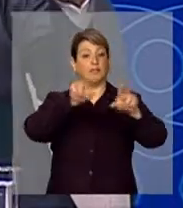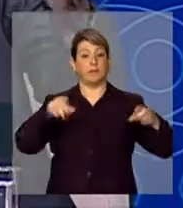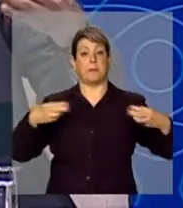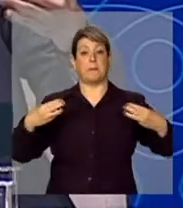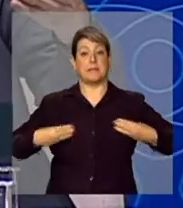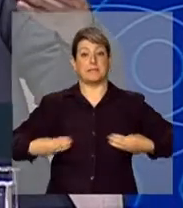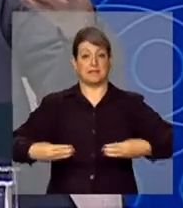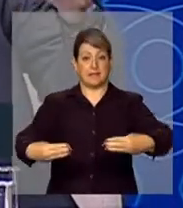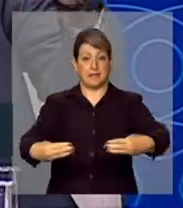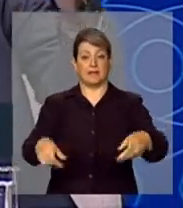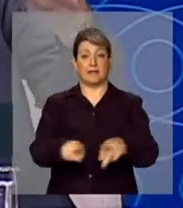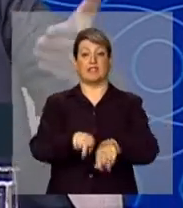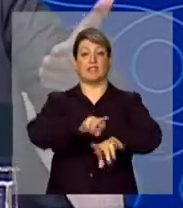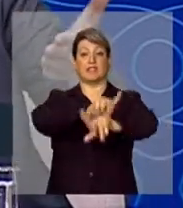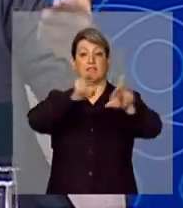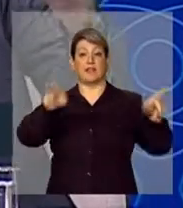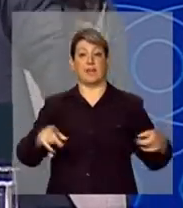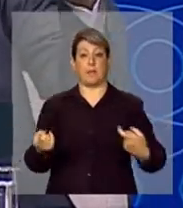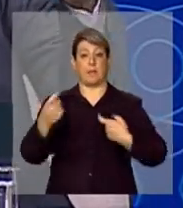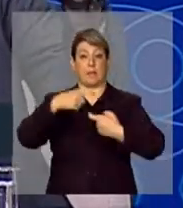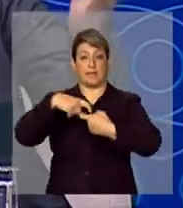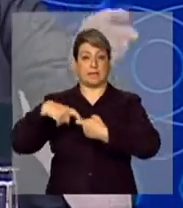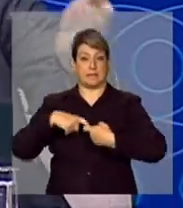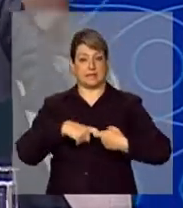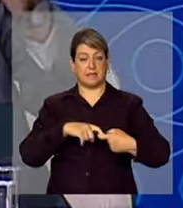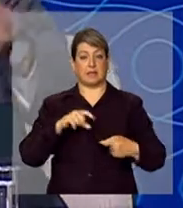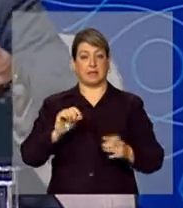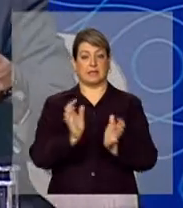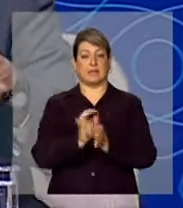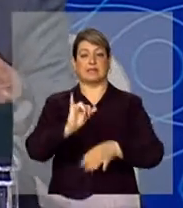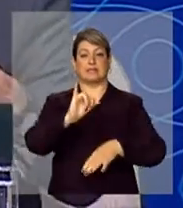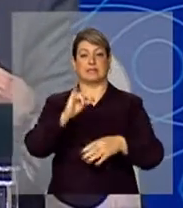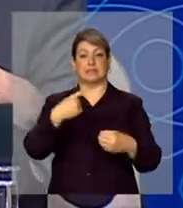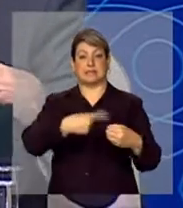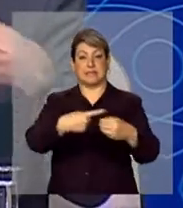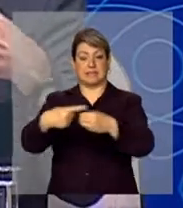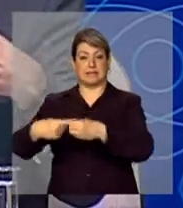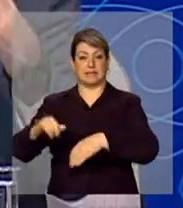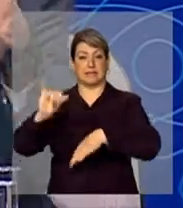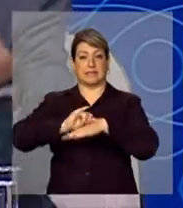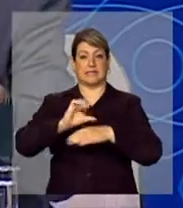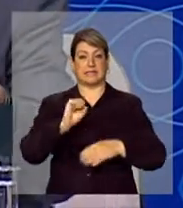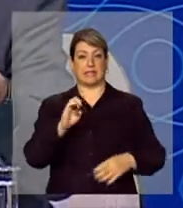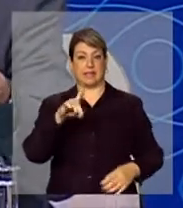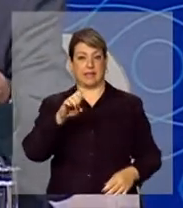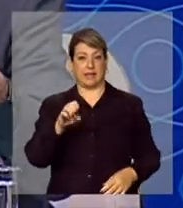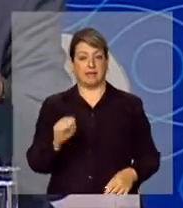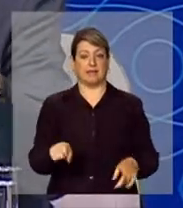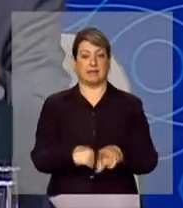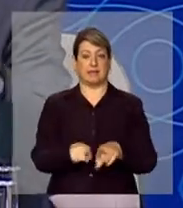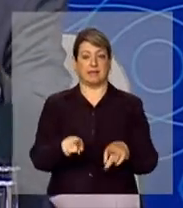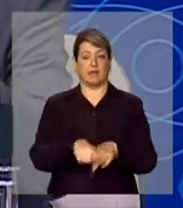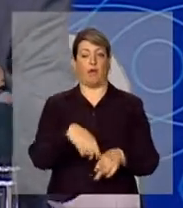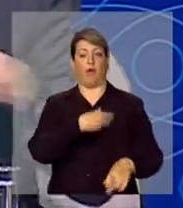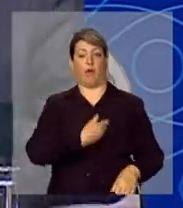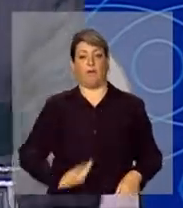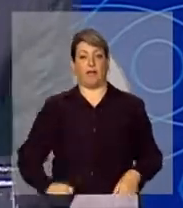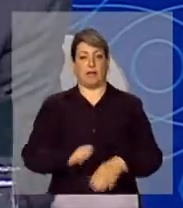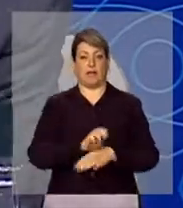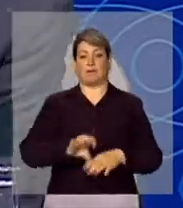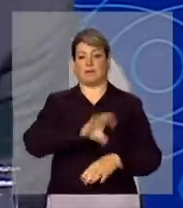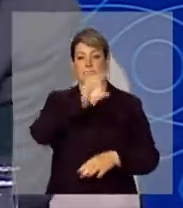parceiros nas cidades-sedes, governos estaduais, governos municipais, estavam organizando, dando